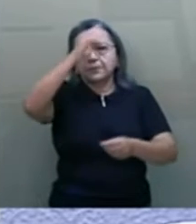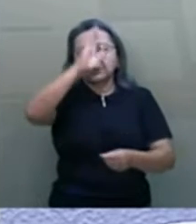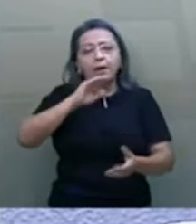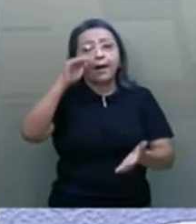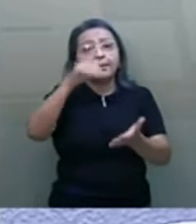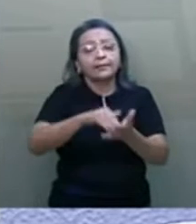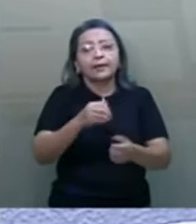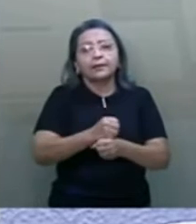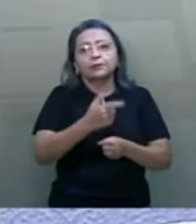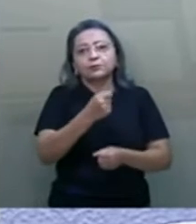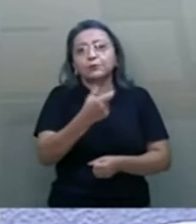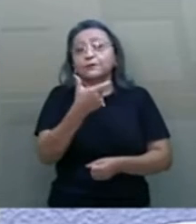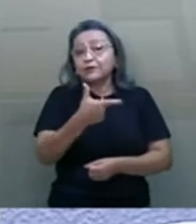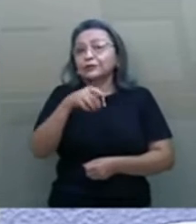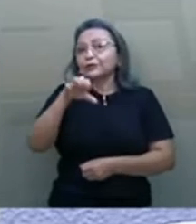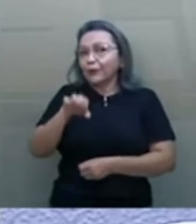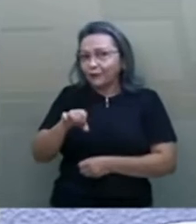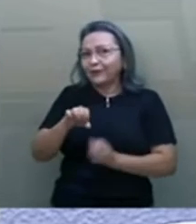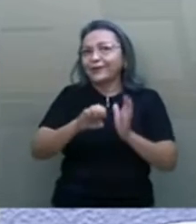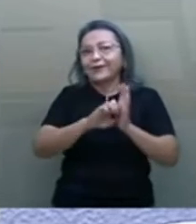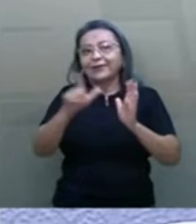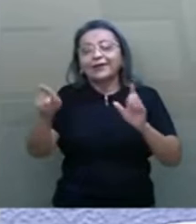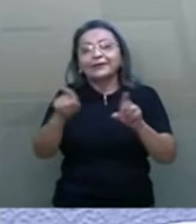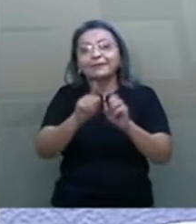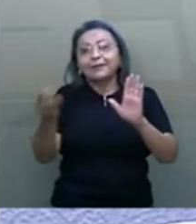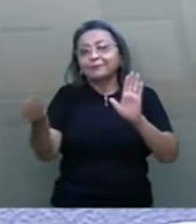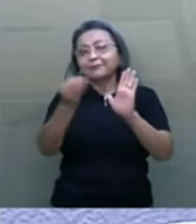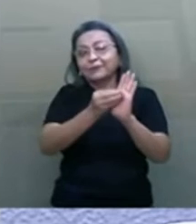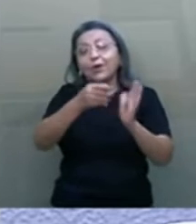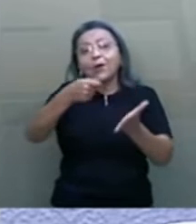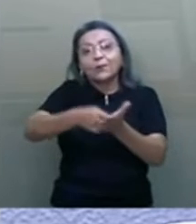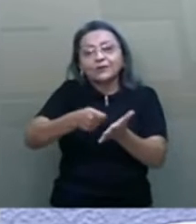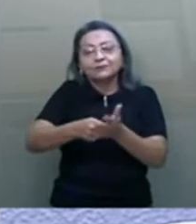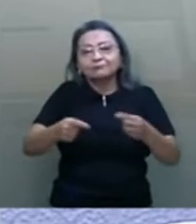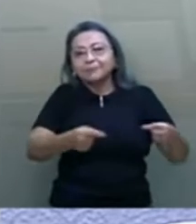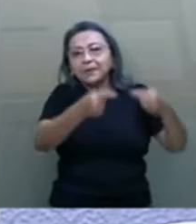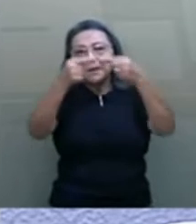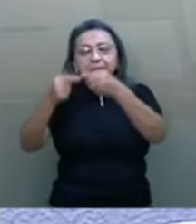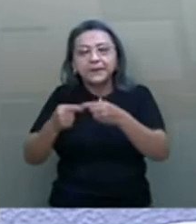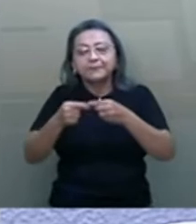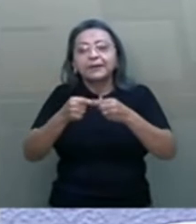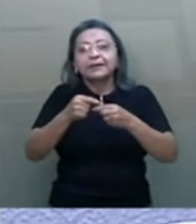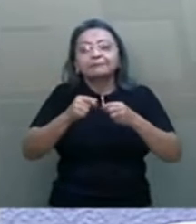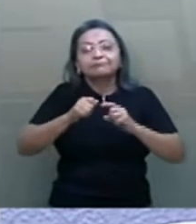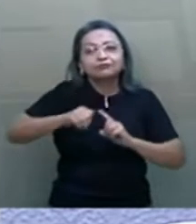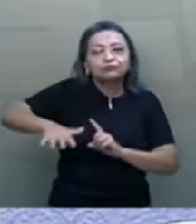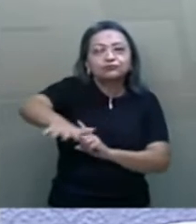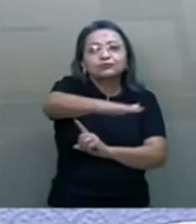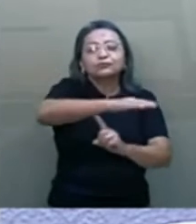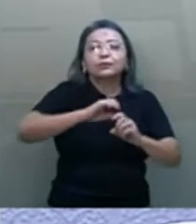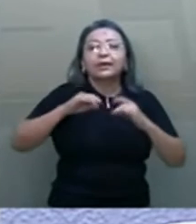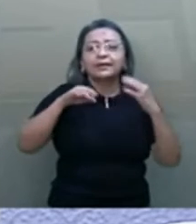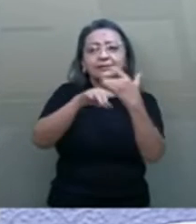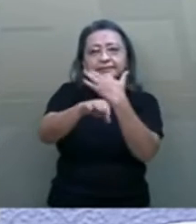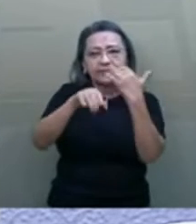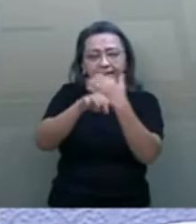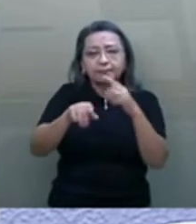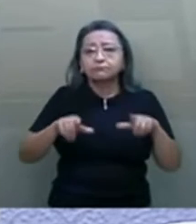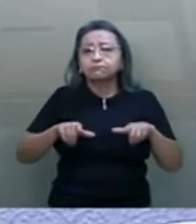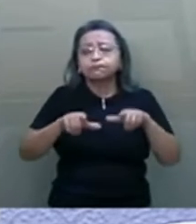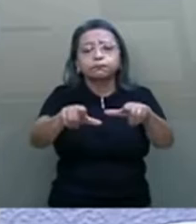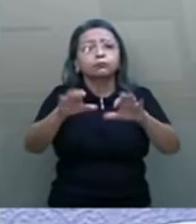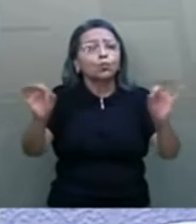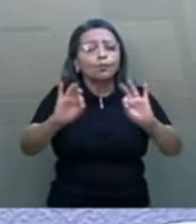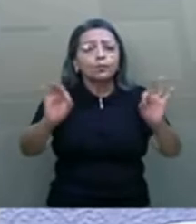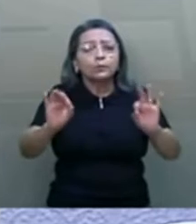2029. O edital também previu obrigações relativas à cobertura de estradas e rodovias, que muitas vezes não têm qualquer